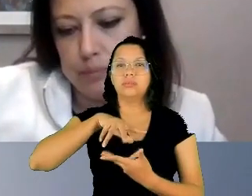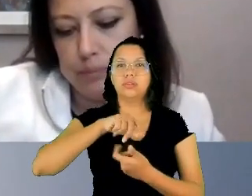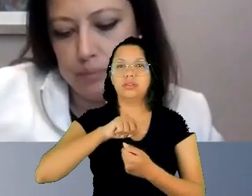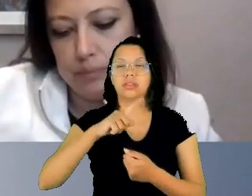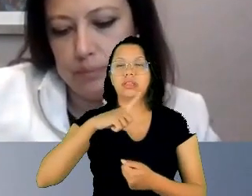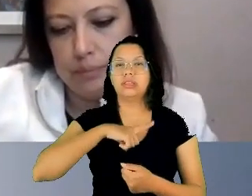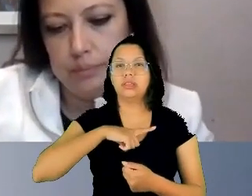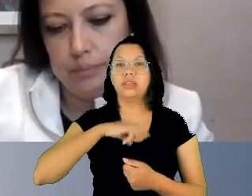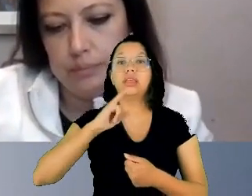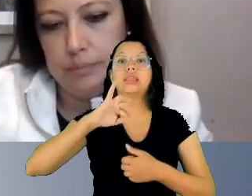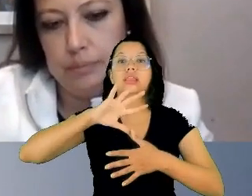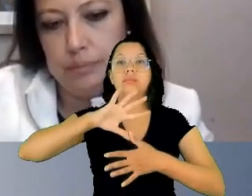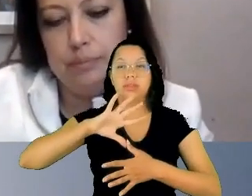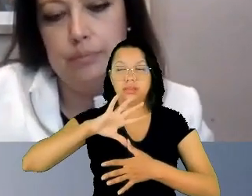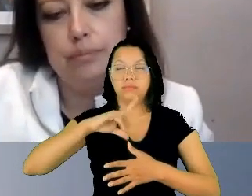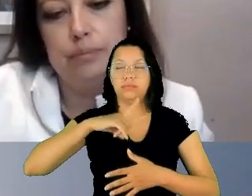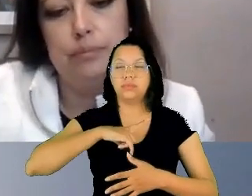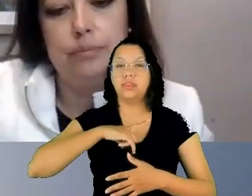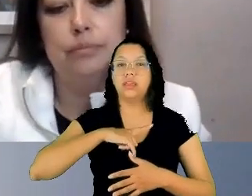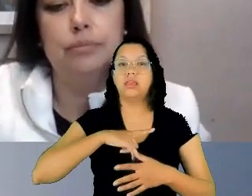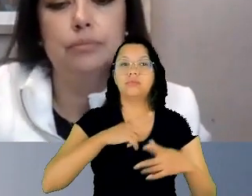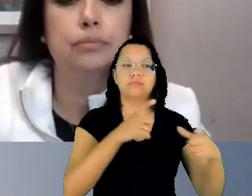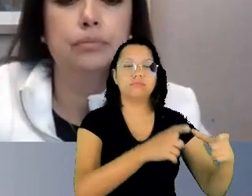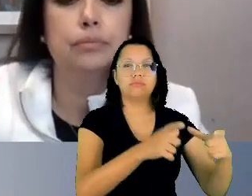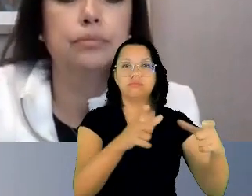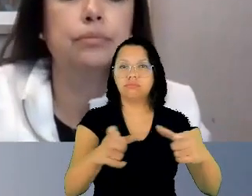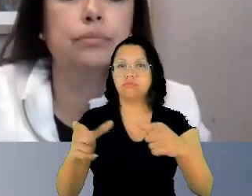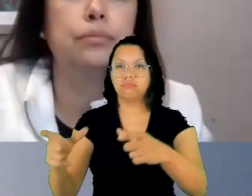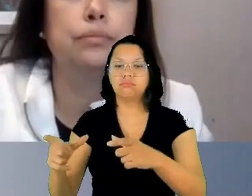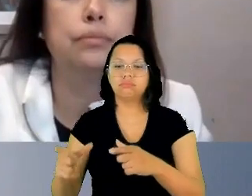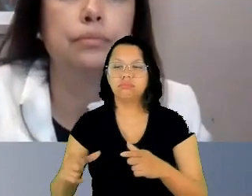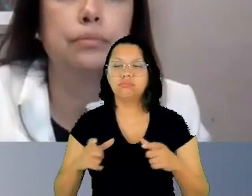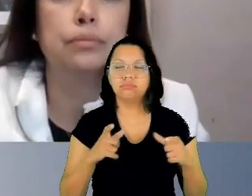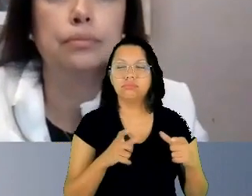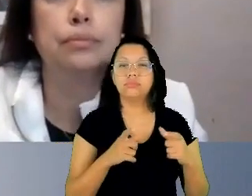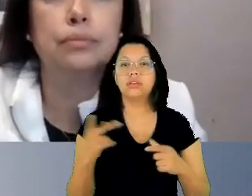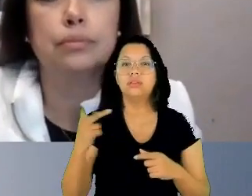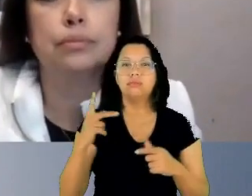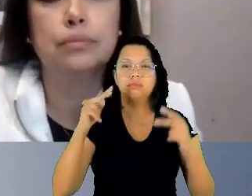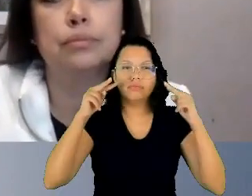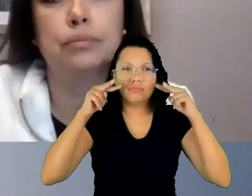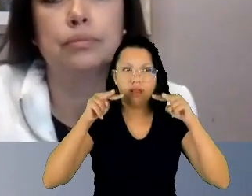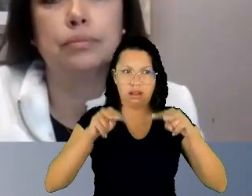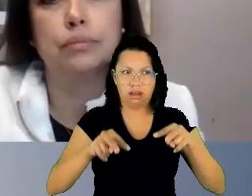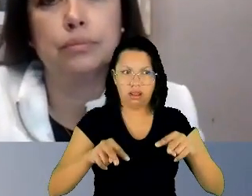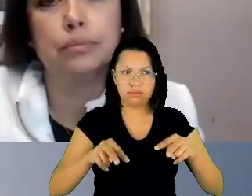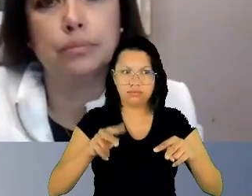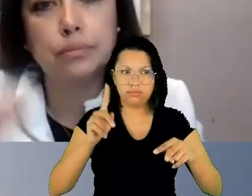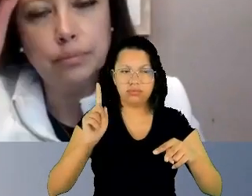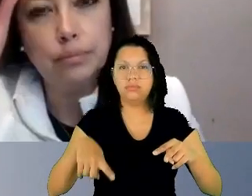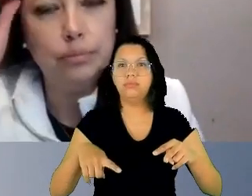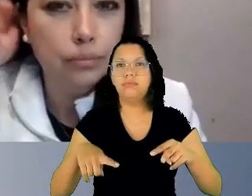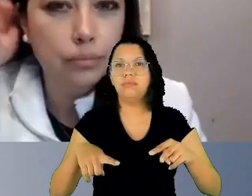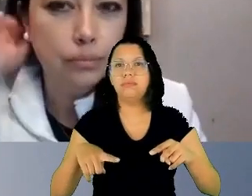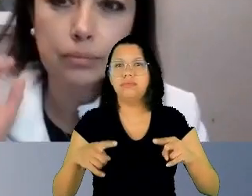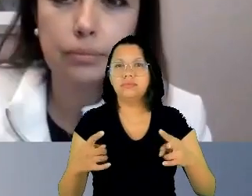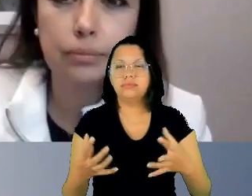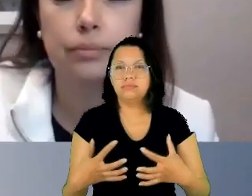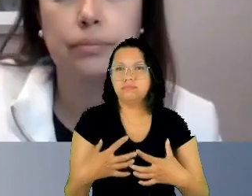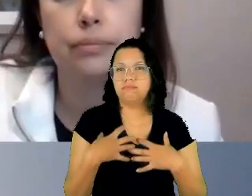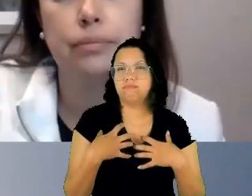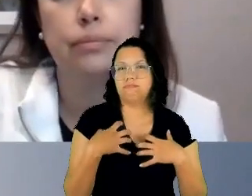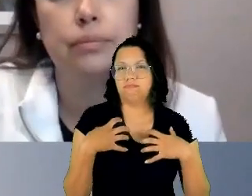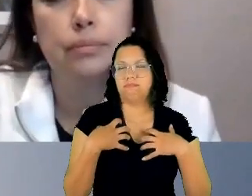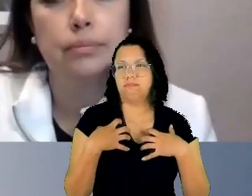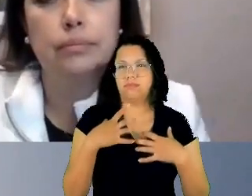estándares interamericanos. e o nosso olhar é um olhar inspirado pela universalidade, indivisibilidade